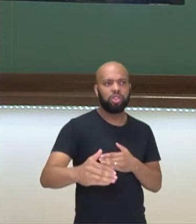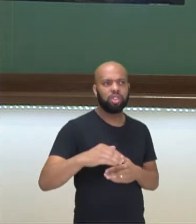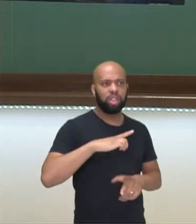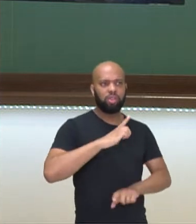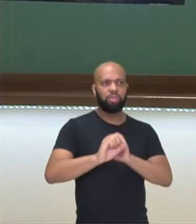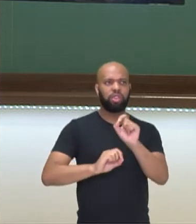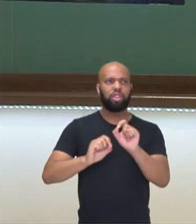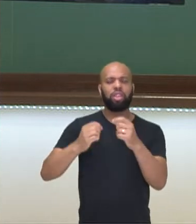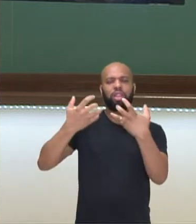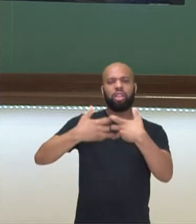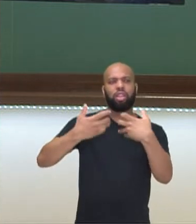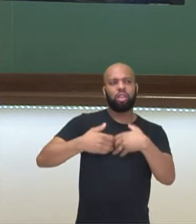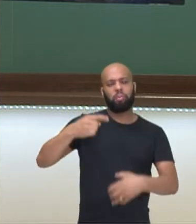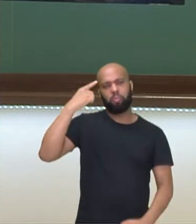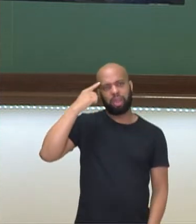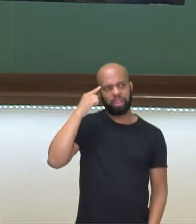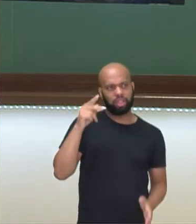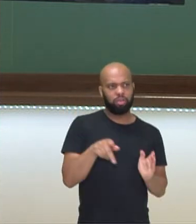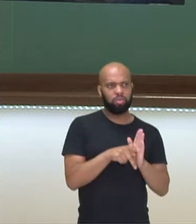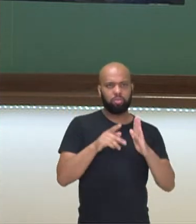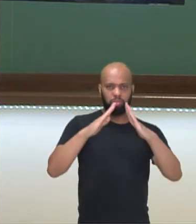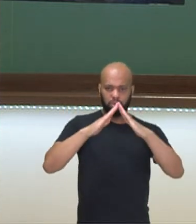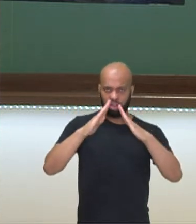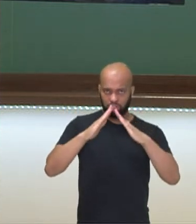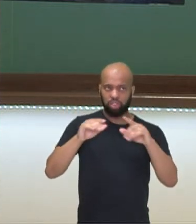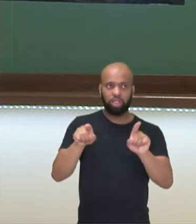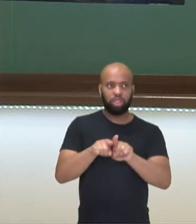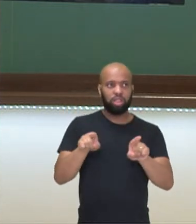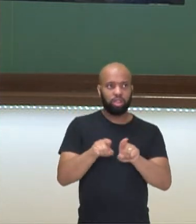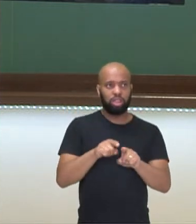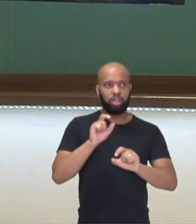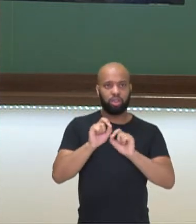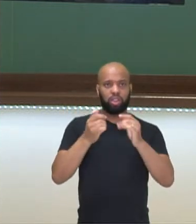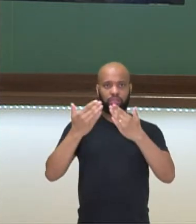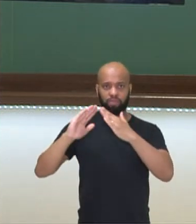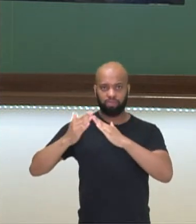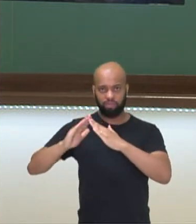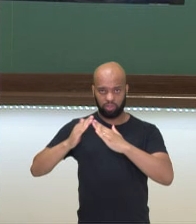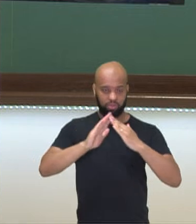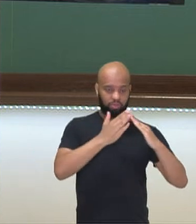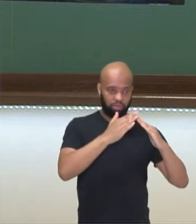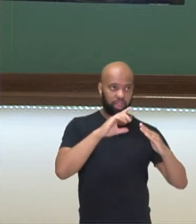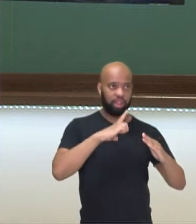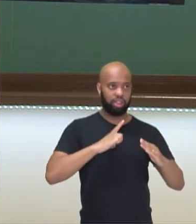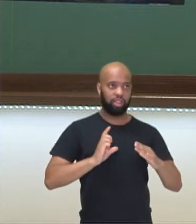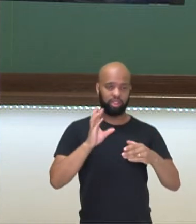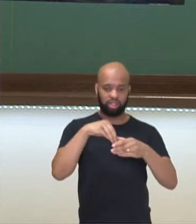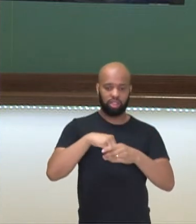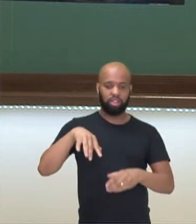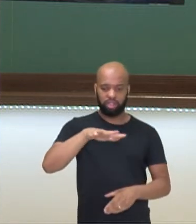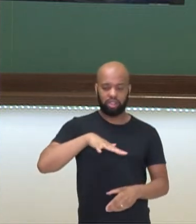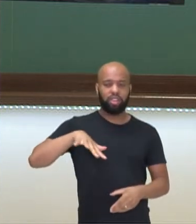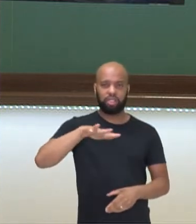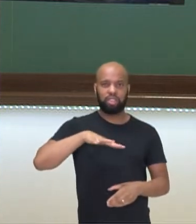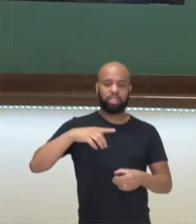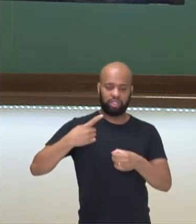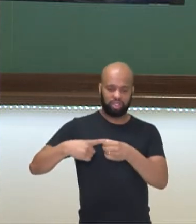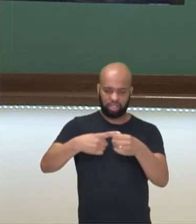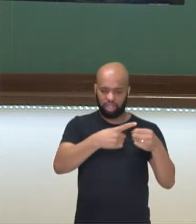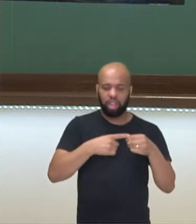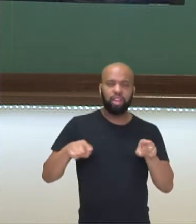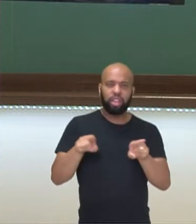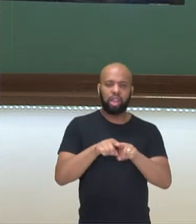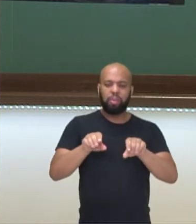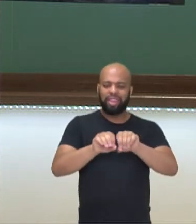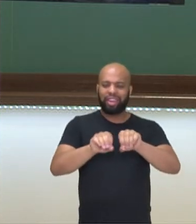nessas moradias ou nas favelas que existem nessas cidades, nessas cidades, na questão do